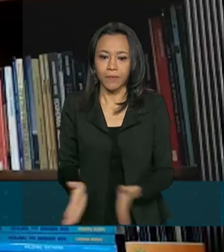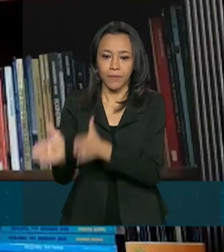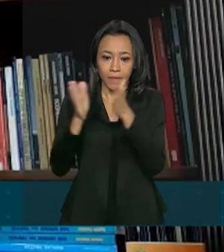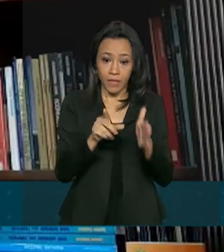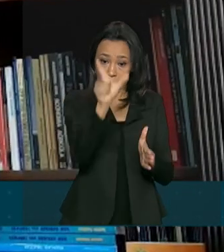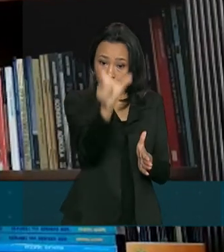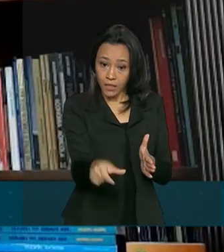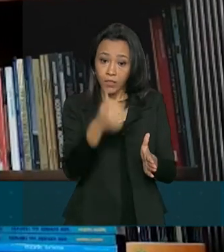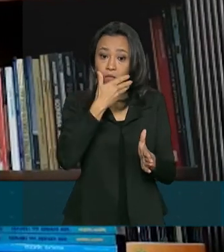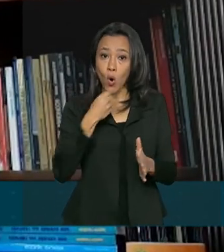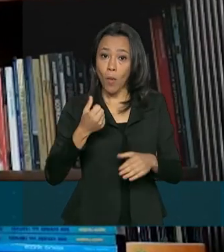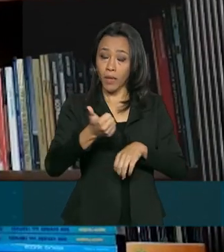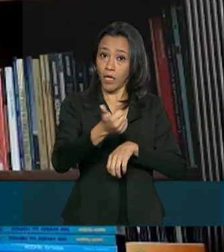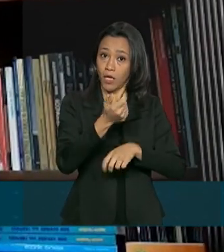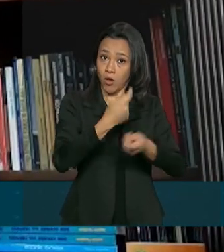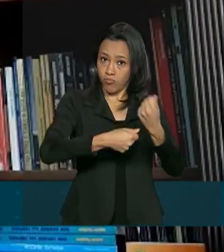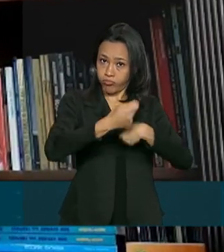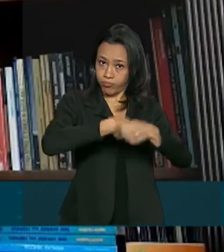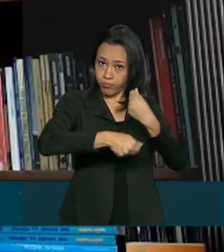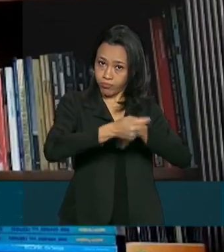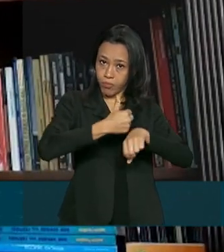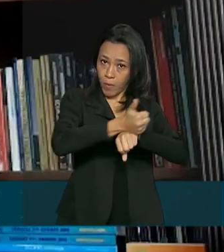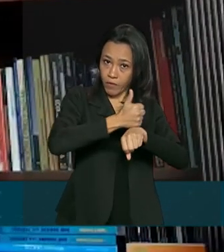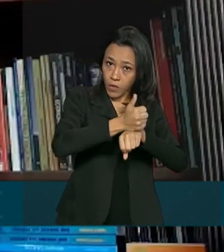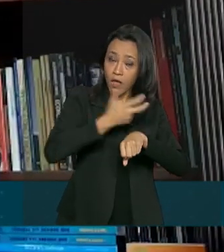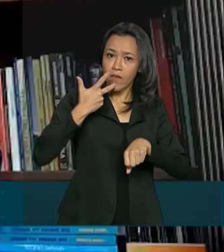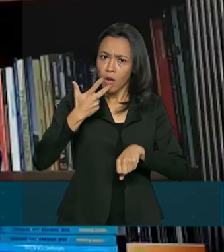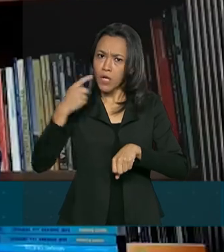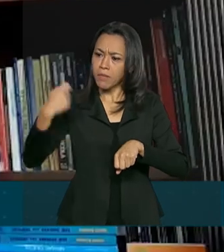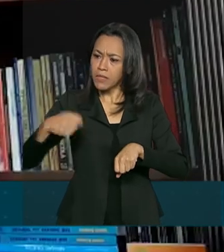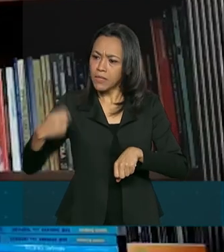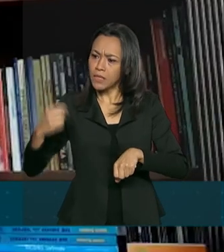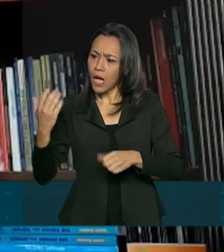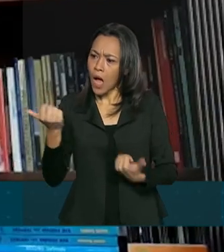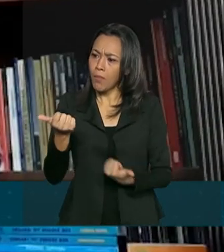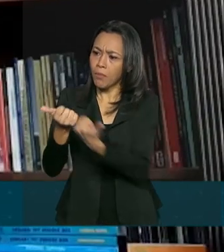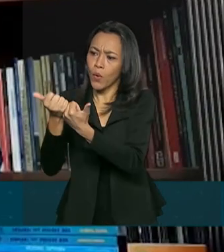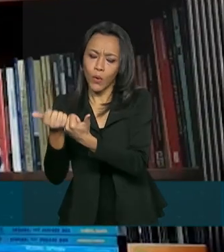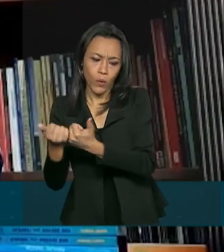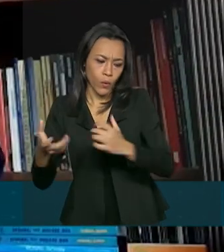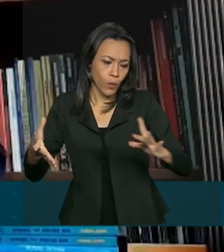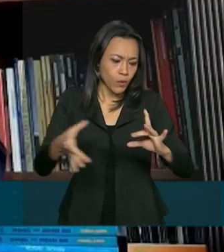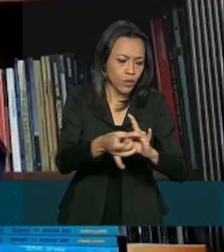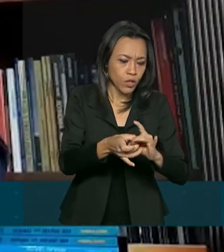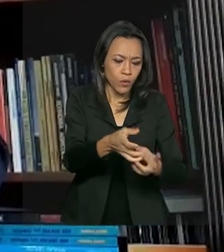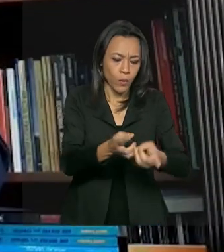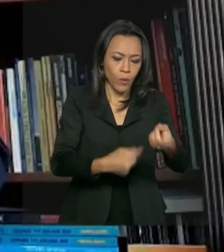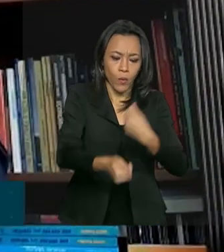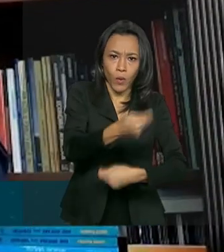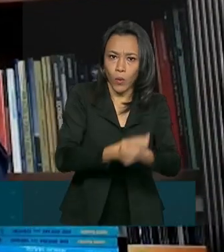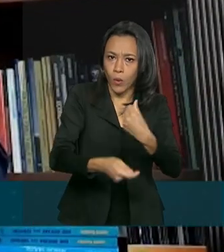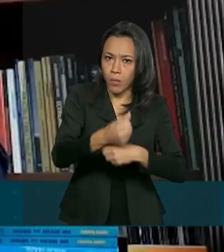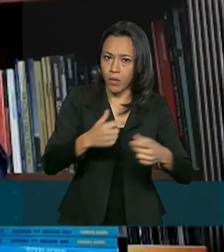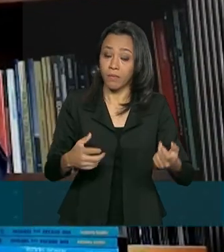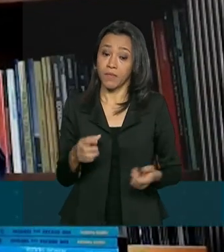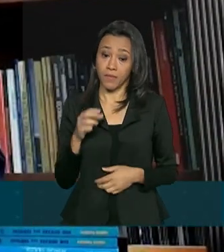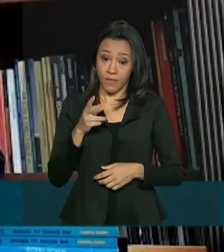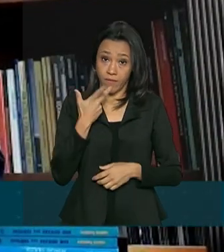economista, o socorro precisa estar aliado à retomada da economia. Se a economia não voltar